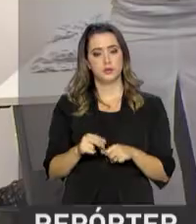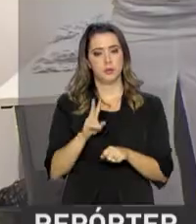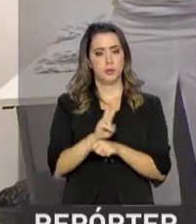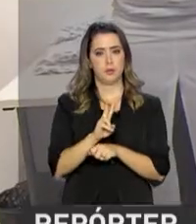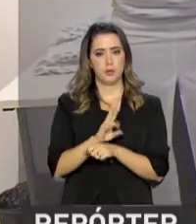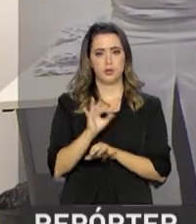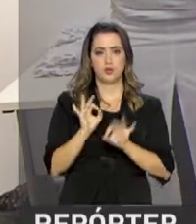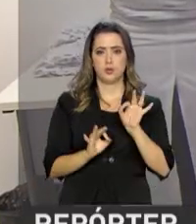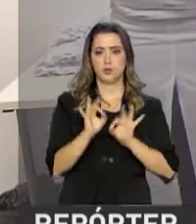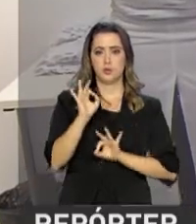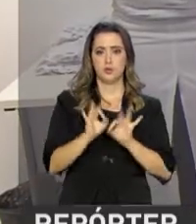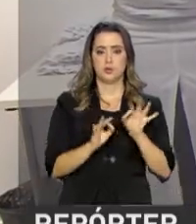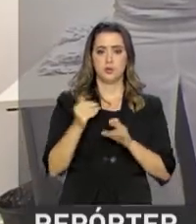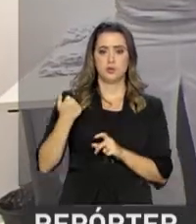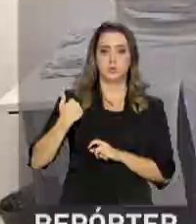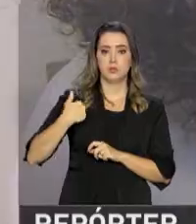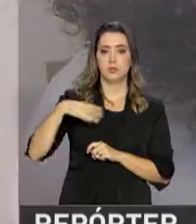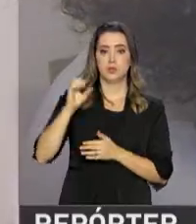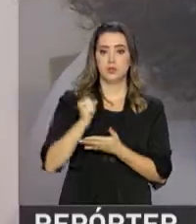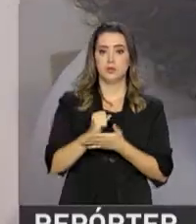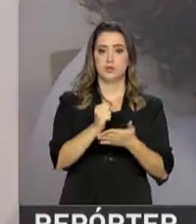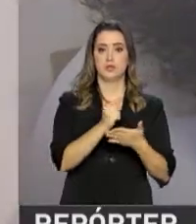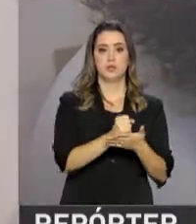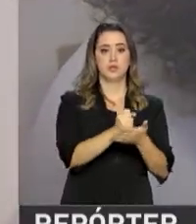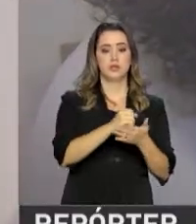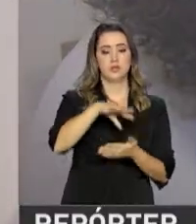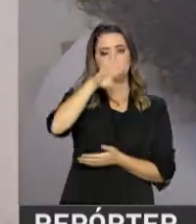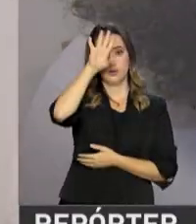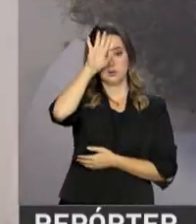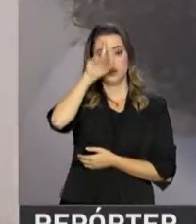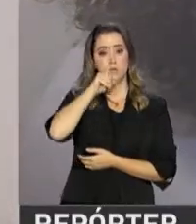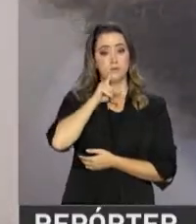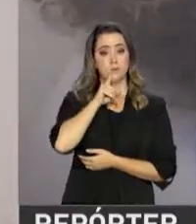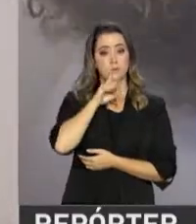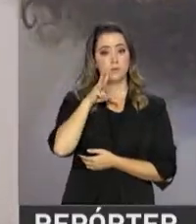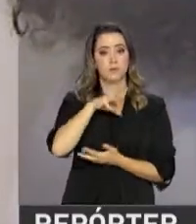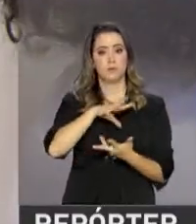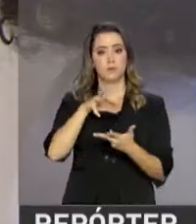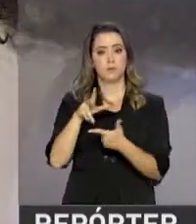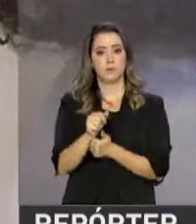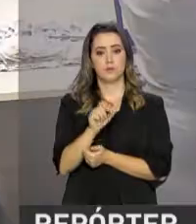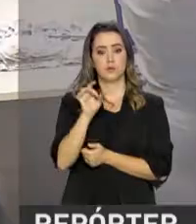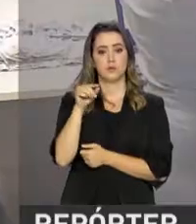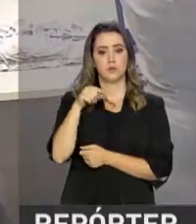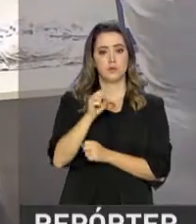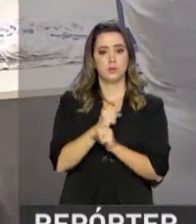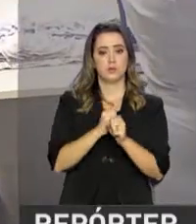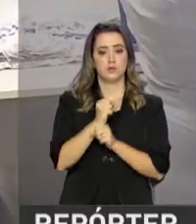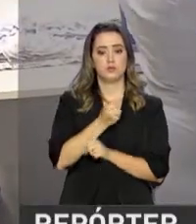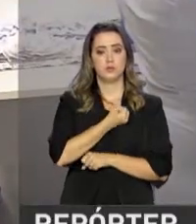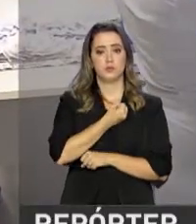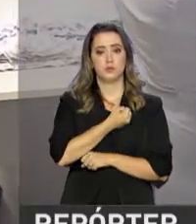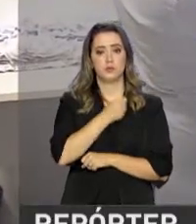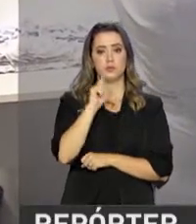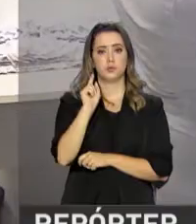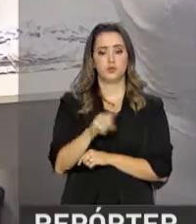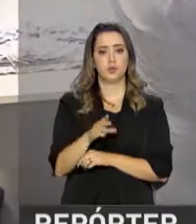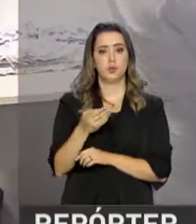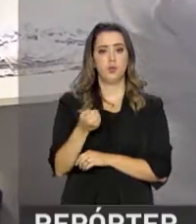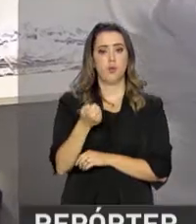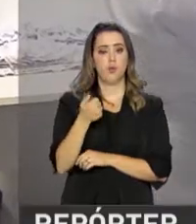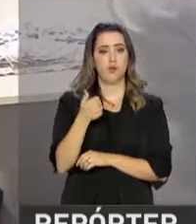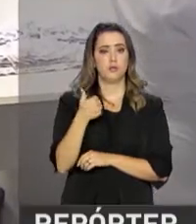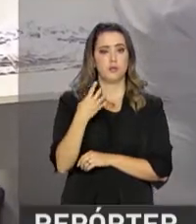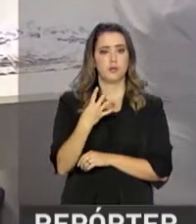preparando para ser o maior fornecedor de vacina da febre amarela do mundo. Somente para este ano, o número de doses chega a